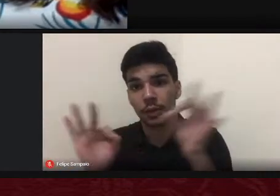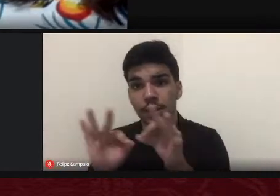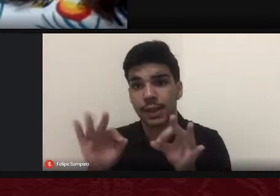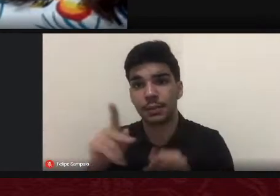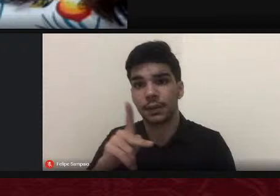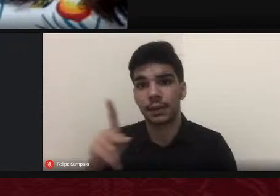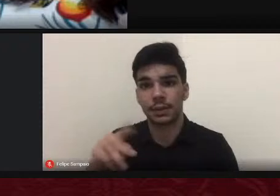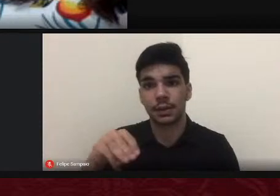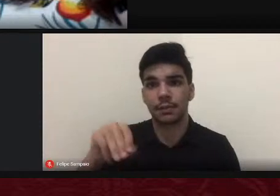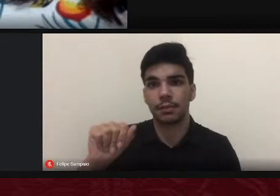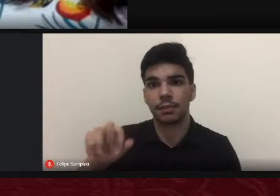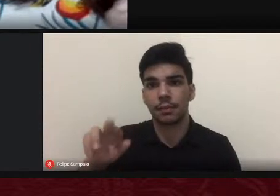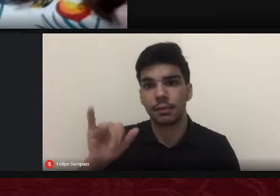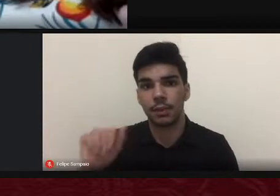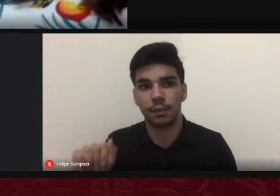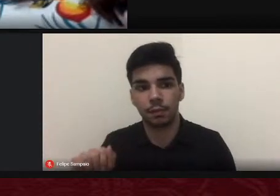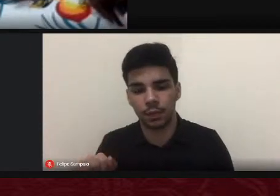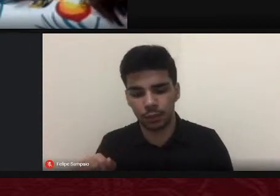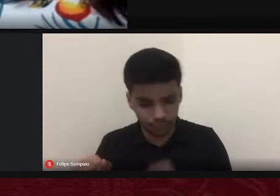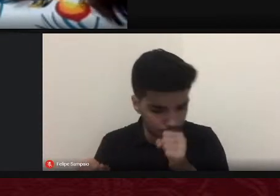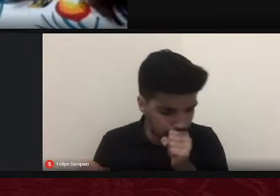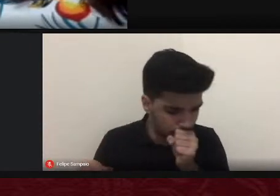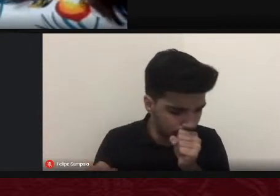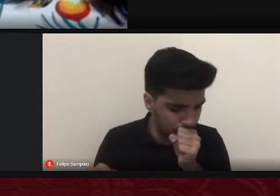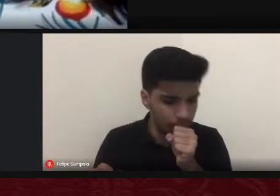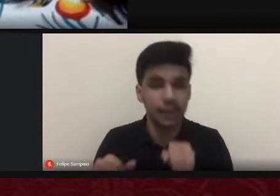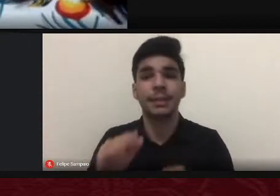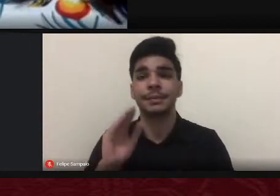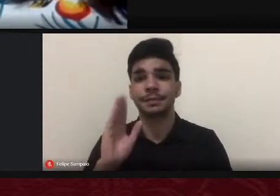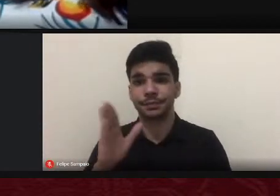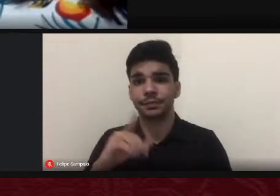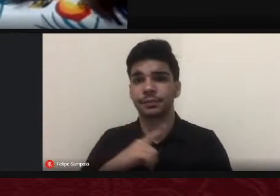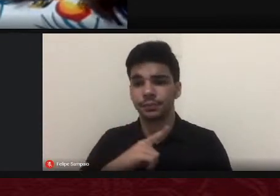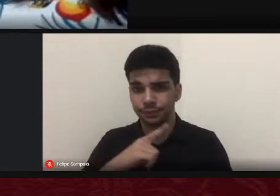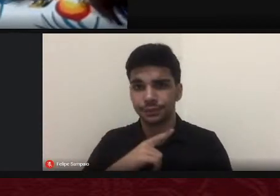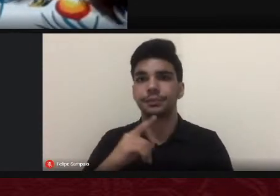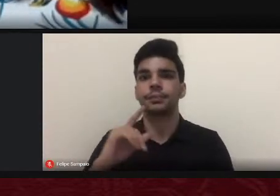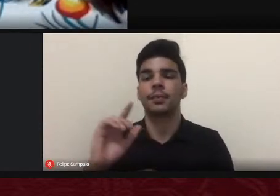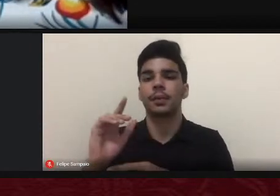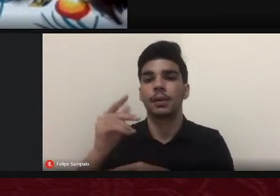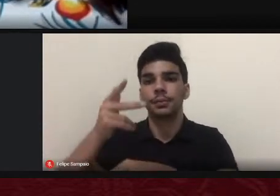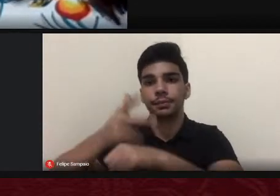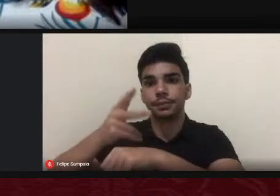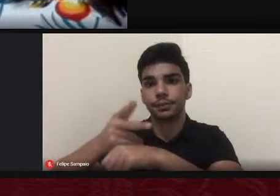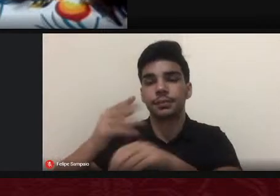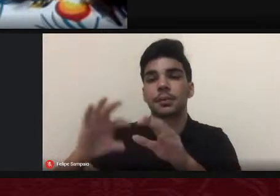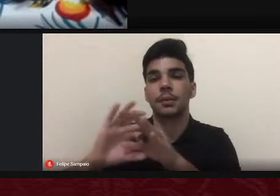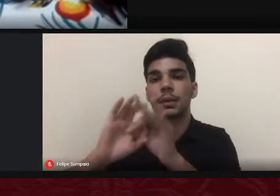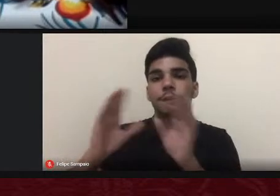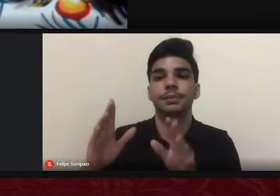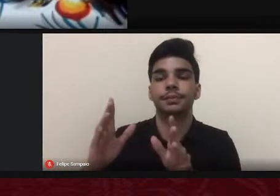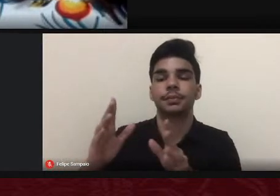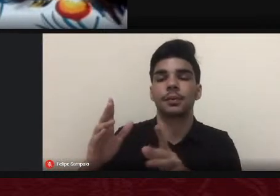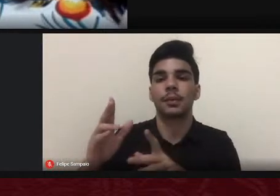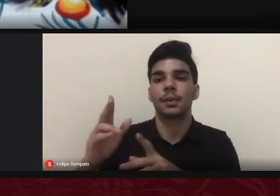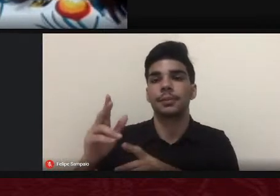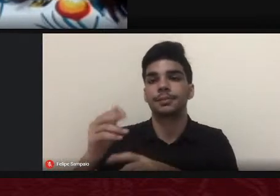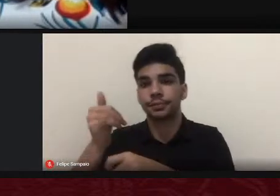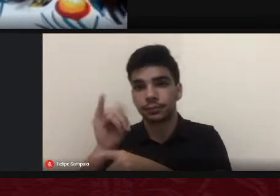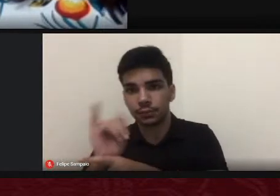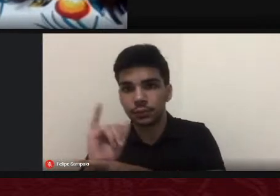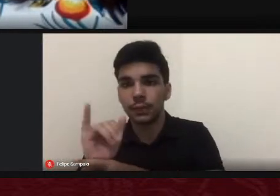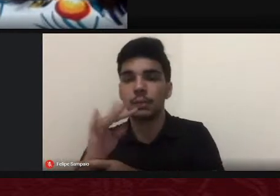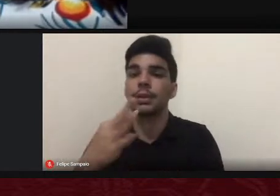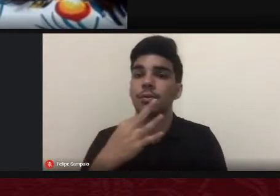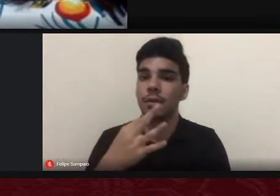Calisto já tem o vídeo disponível no YouTube para conhecimento mais sobre ele